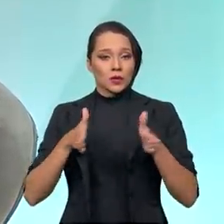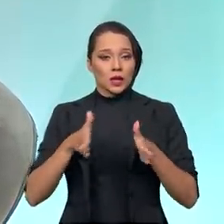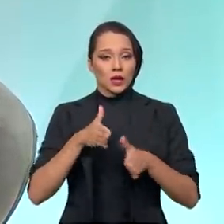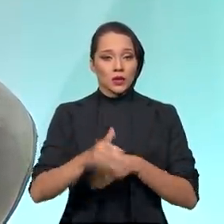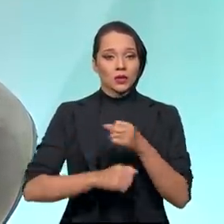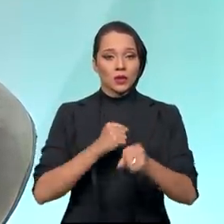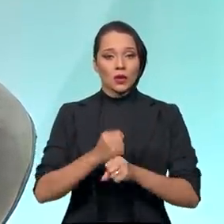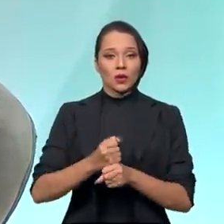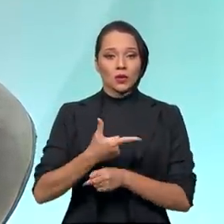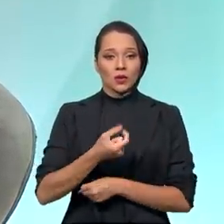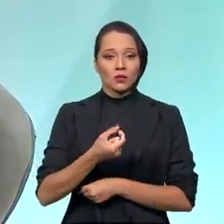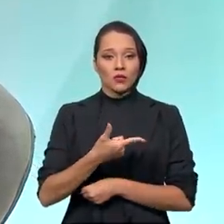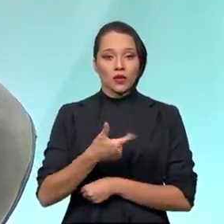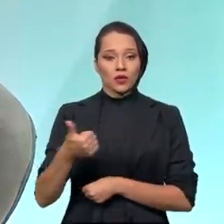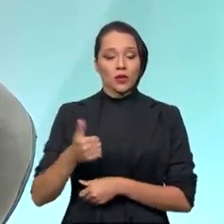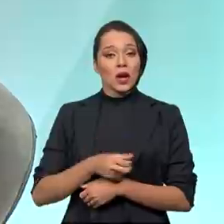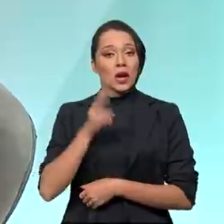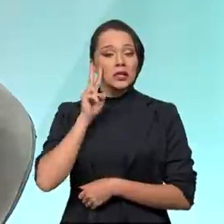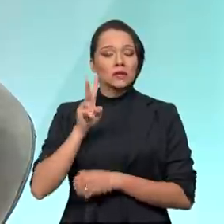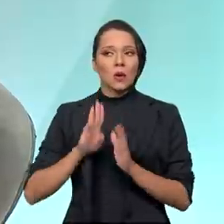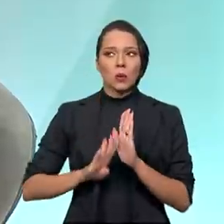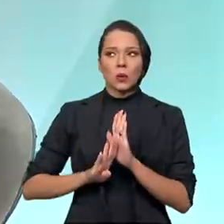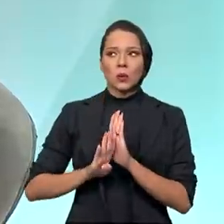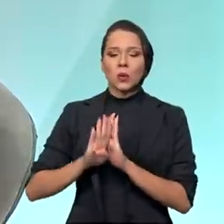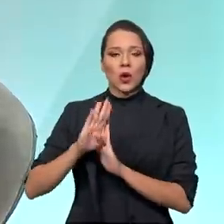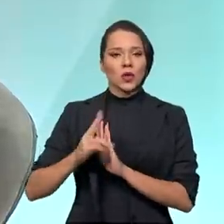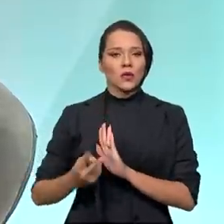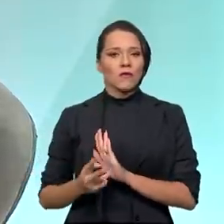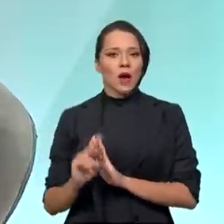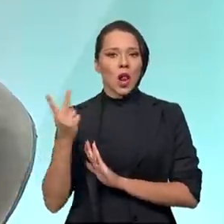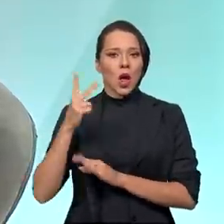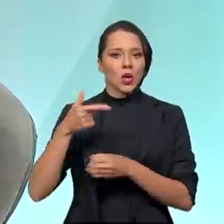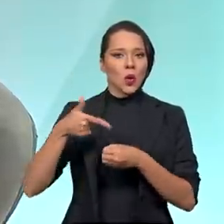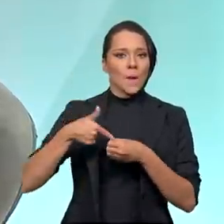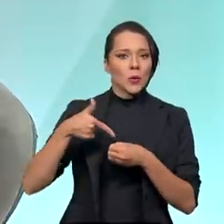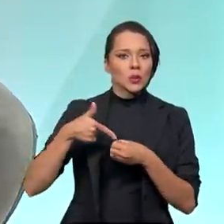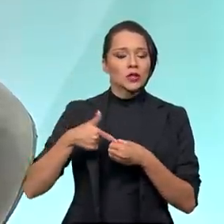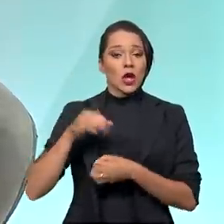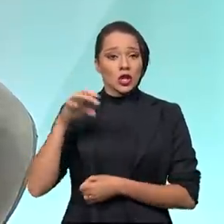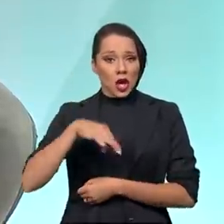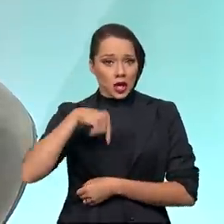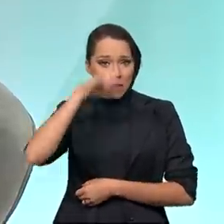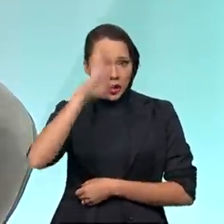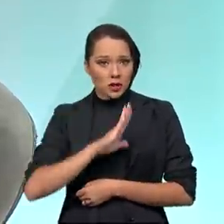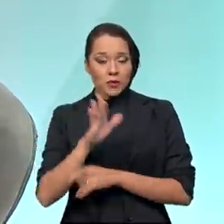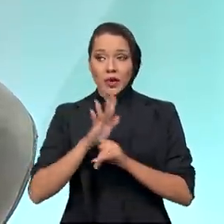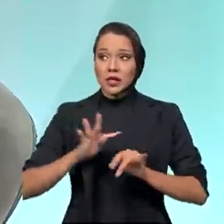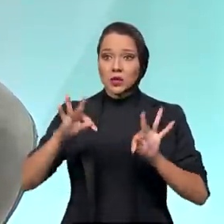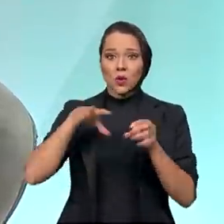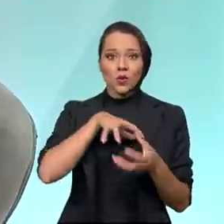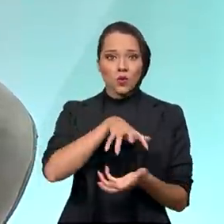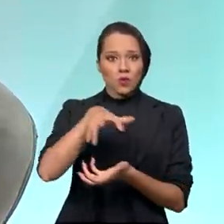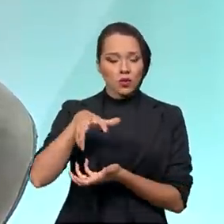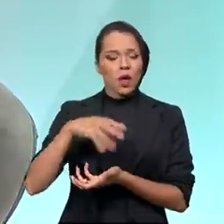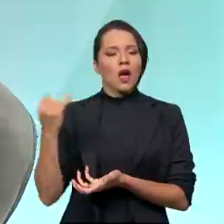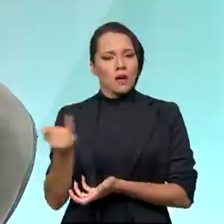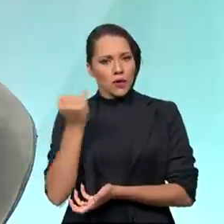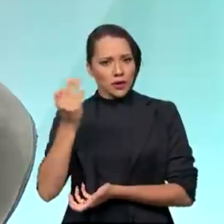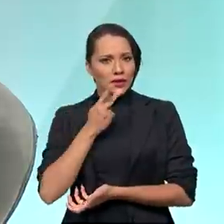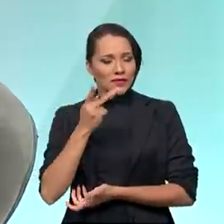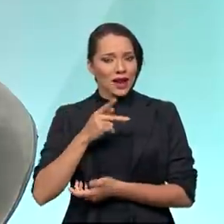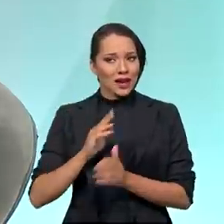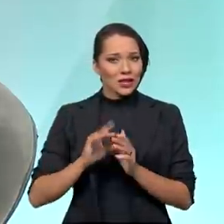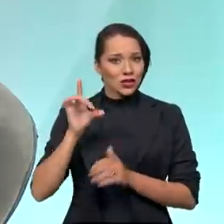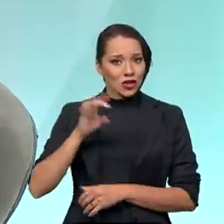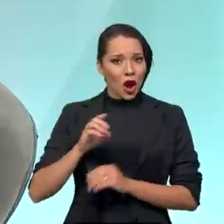de 2021, nós vimos um aumento do preço dos combustíveis, não só no Brasil, mas em todo o mundo. Isso é importante ressaltar.